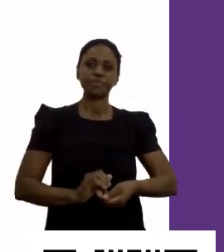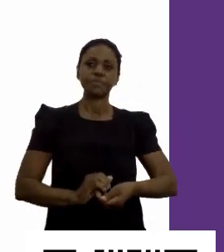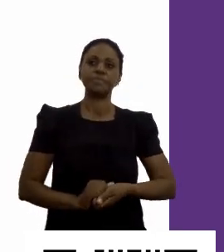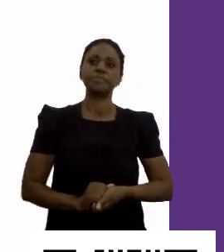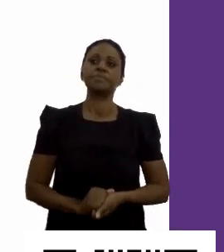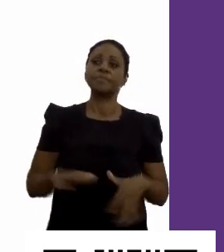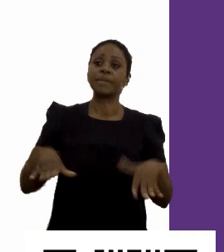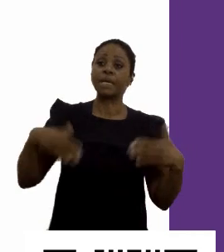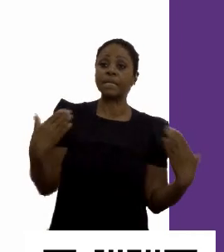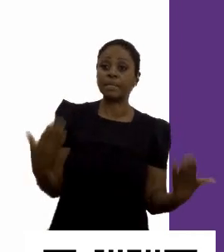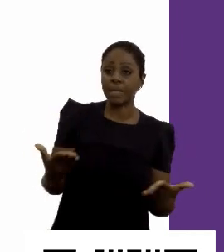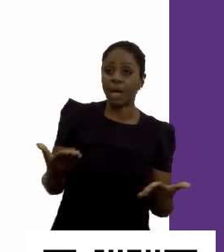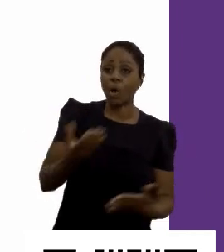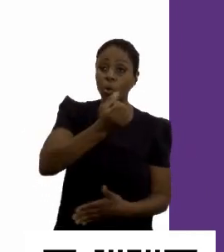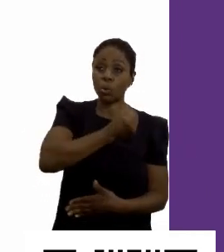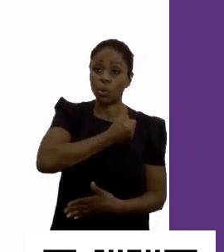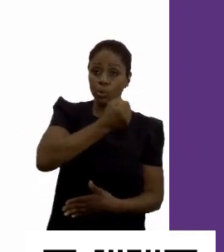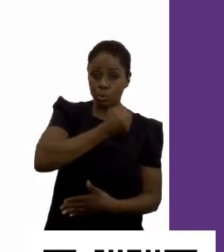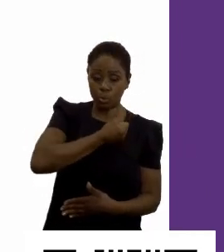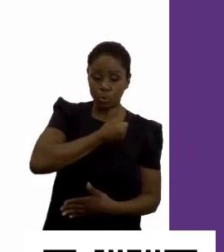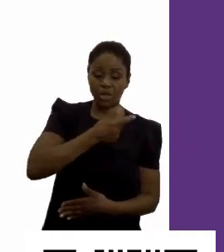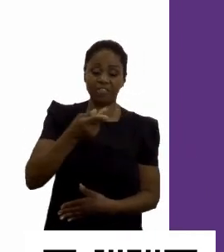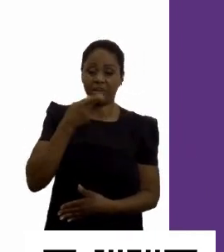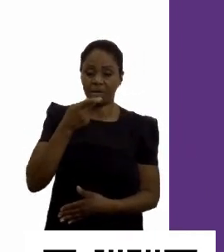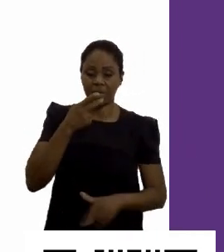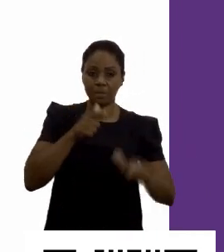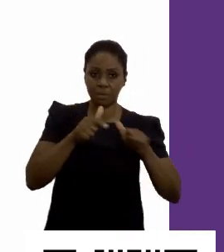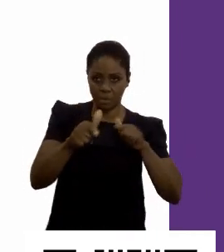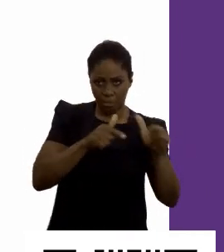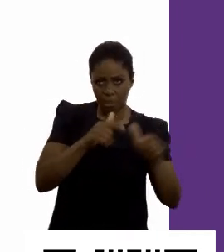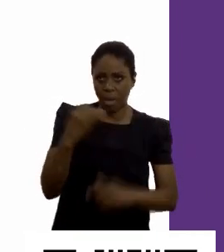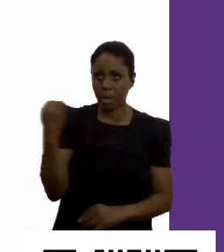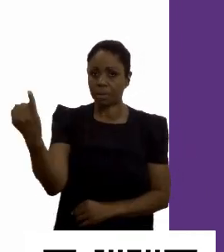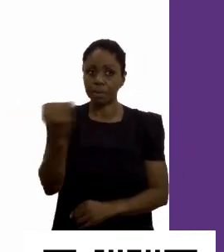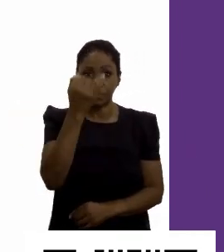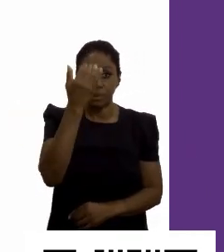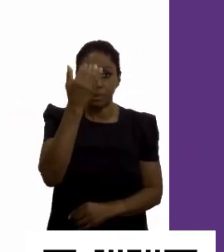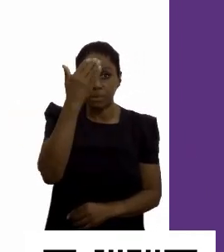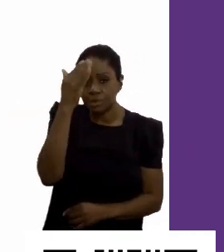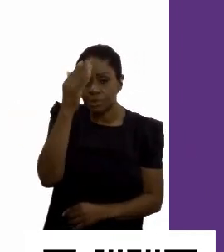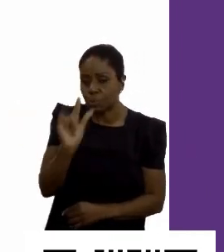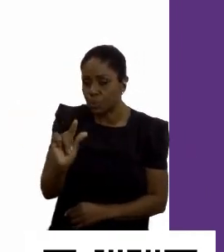Bom, alguns números aqui, a gente está falando de mercado de trabalho, então é importante a gente entender um pouquinho.